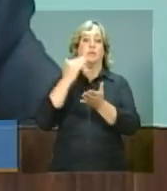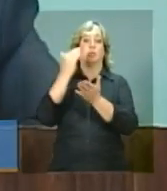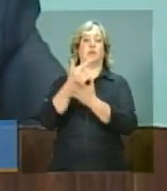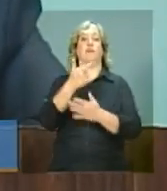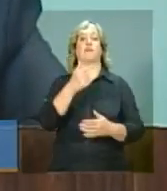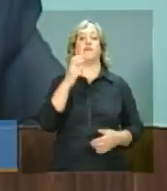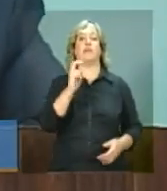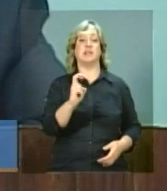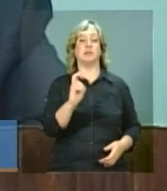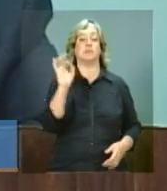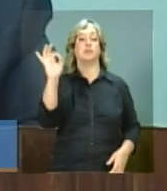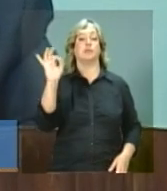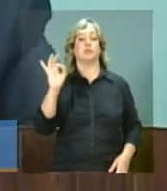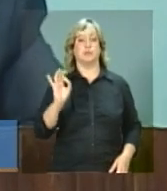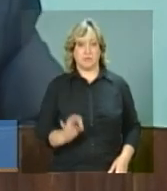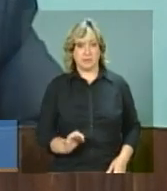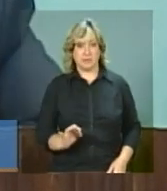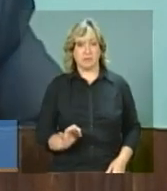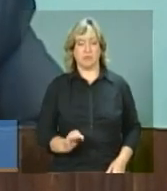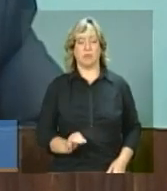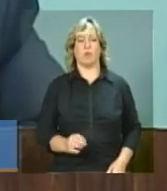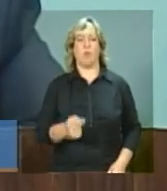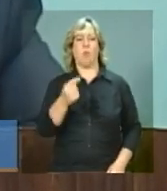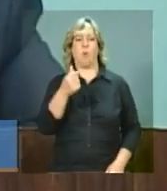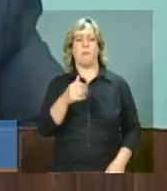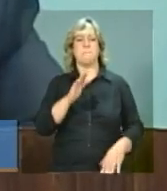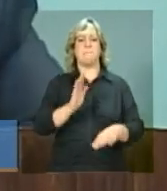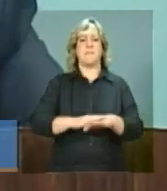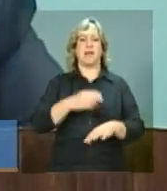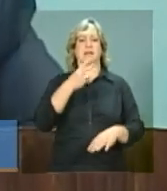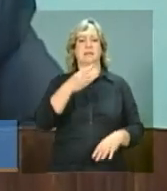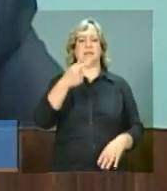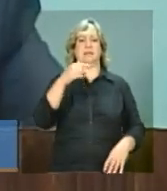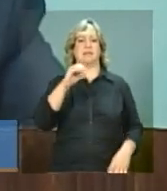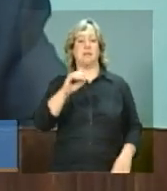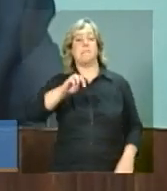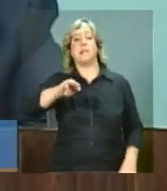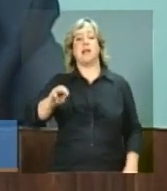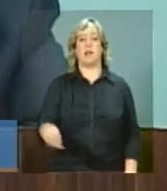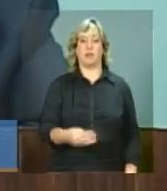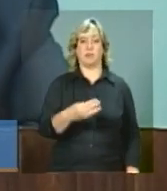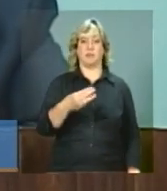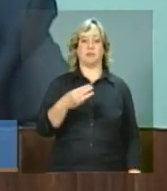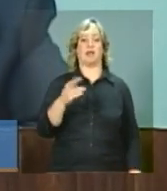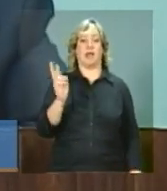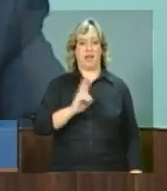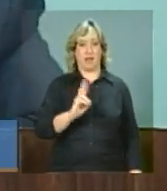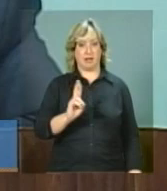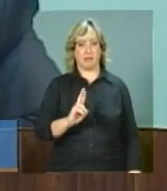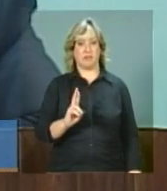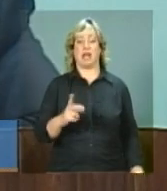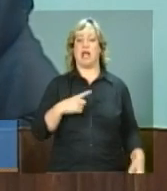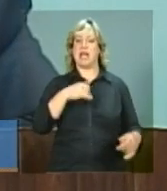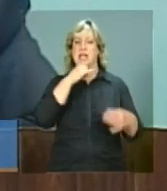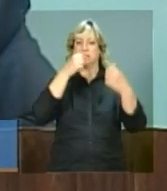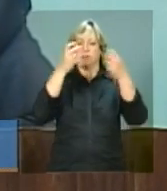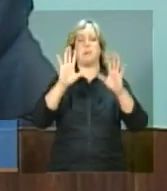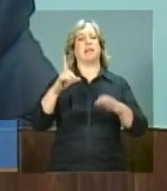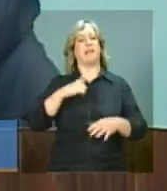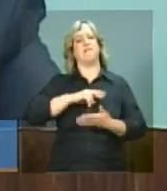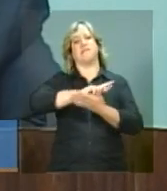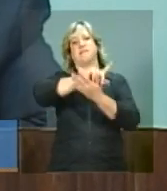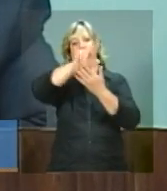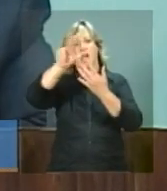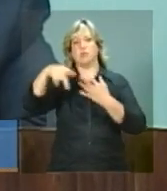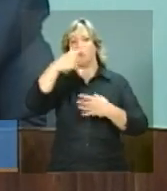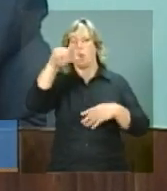nesses recursos. É um impacto de quase, de mais de R$ 370 milhões. Eu estou dando o exemplo do PAB fixo, mas tem um conjunto de outras ações